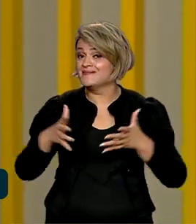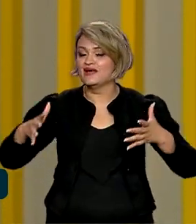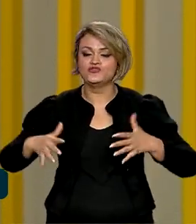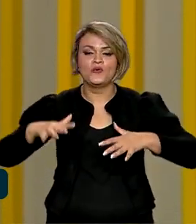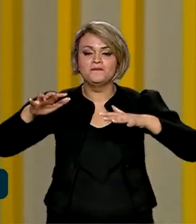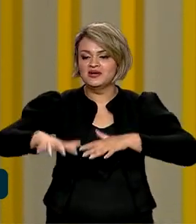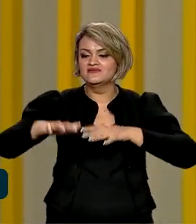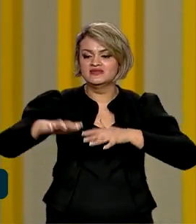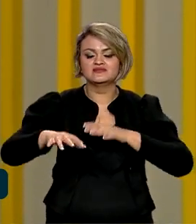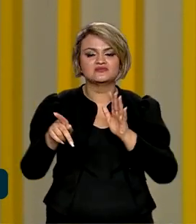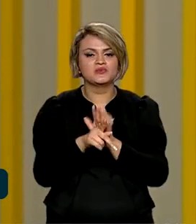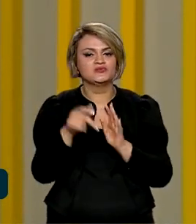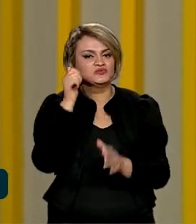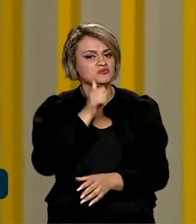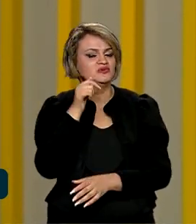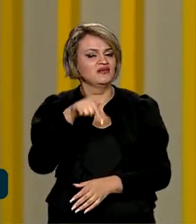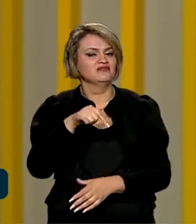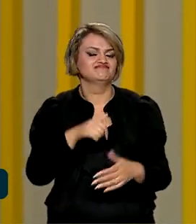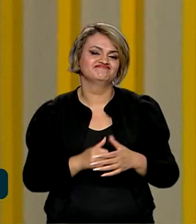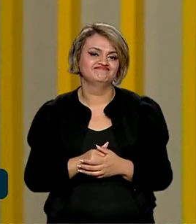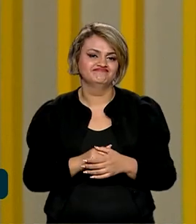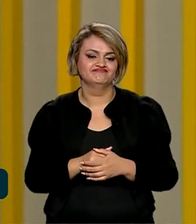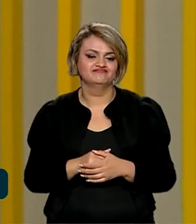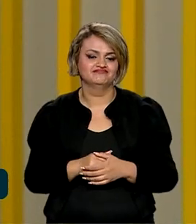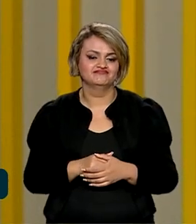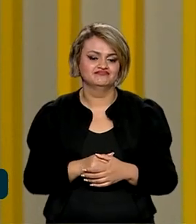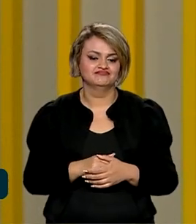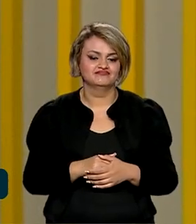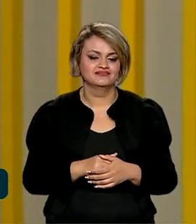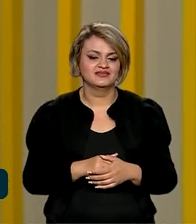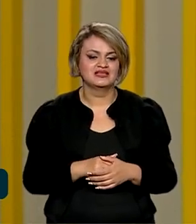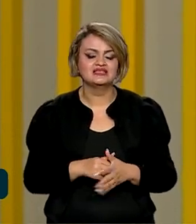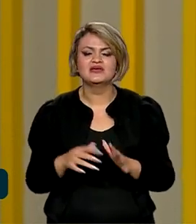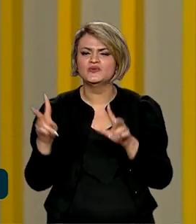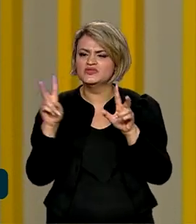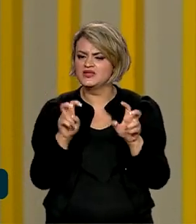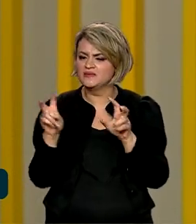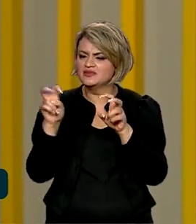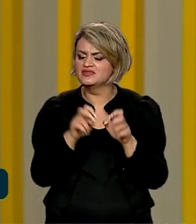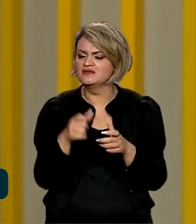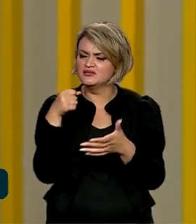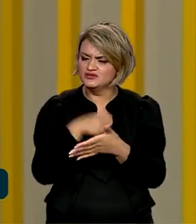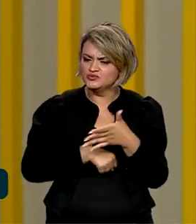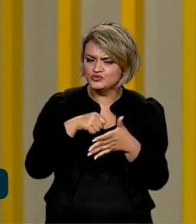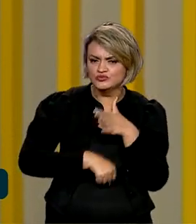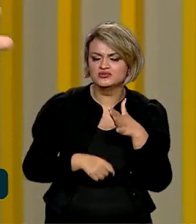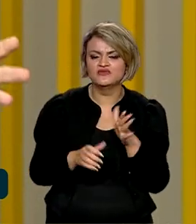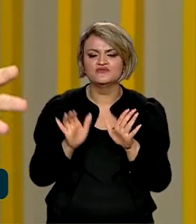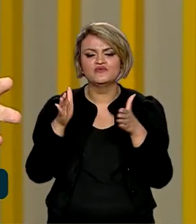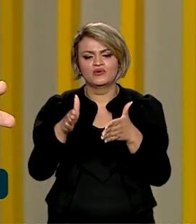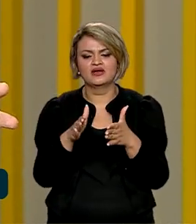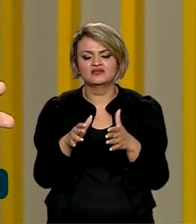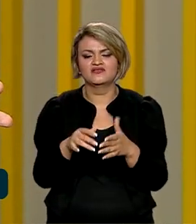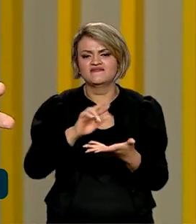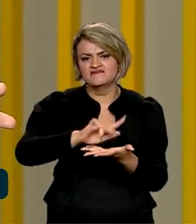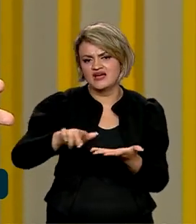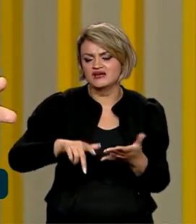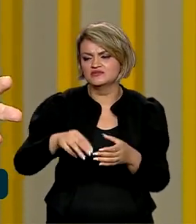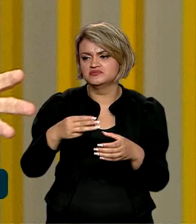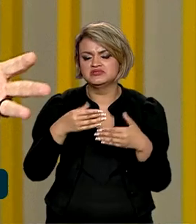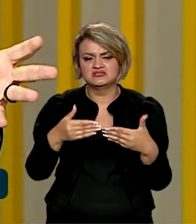de mulheres, não é? Do nosso continente. E as pautas de reivindicações direcionadas aos vários